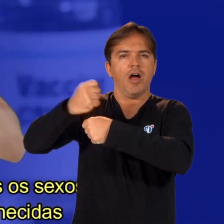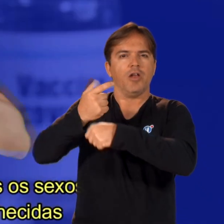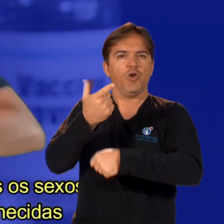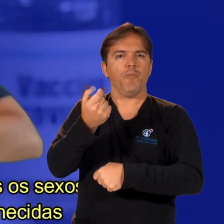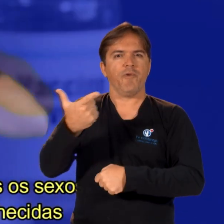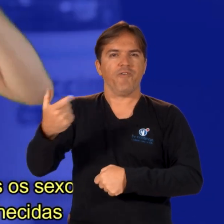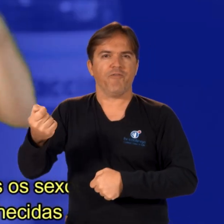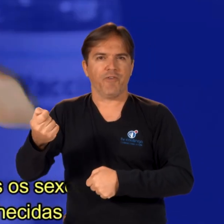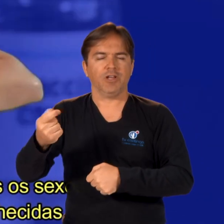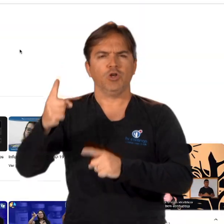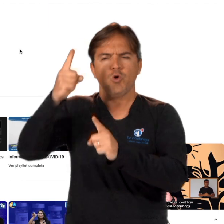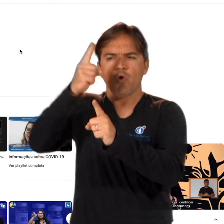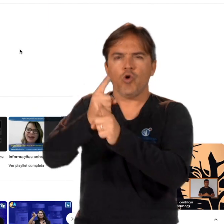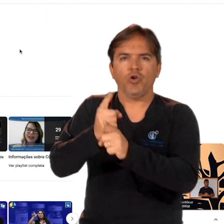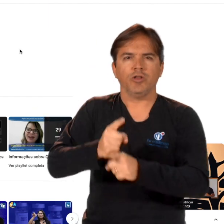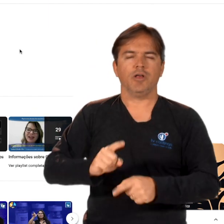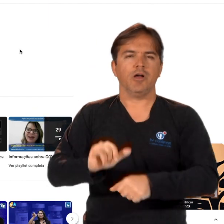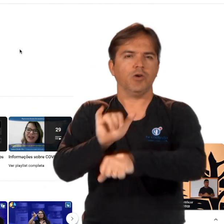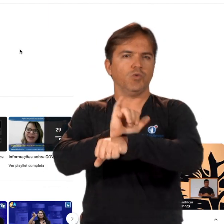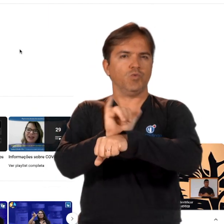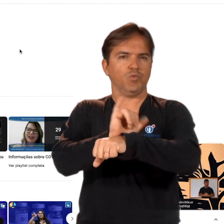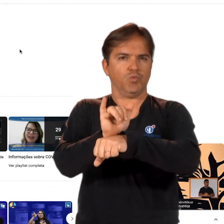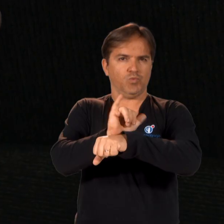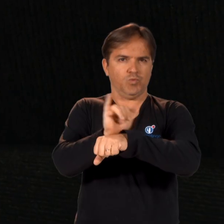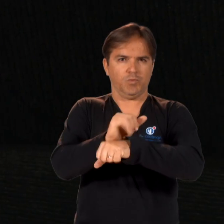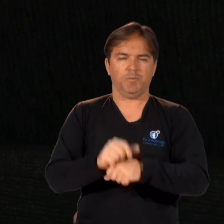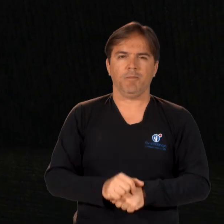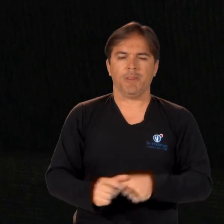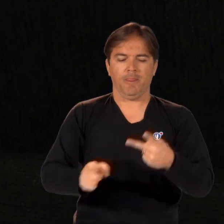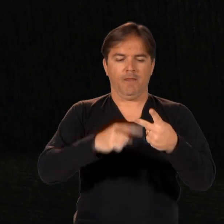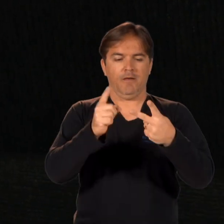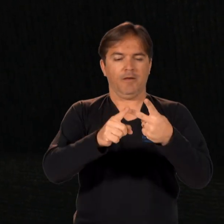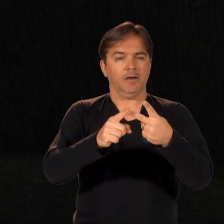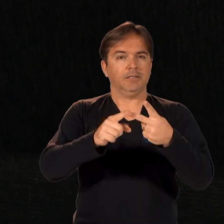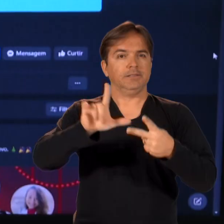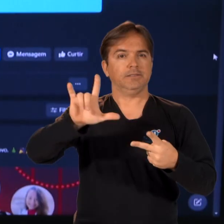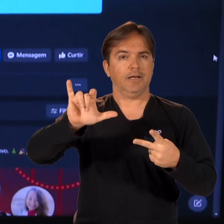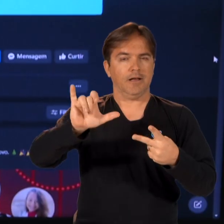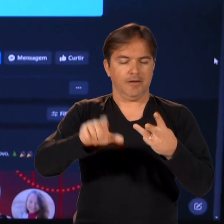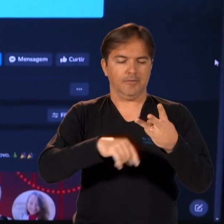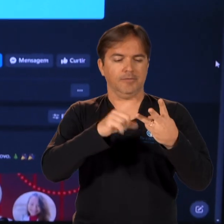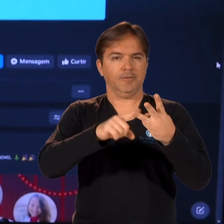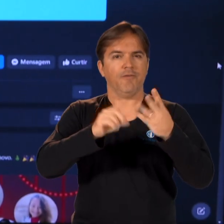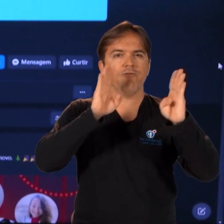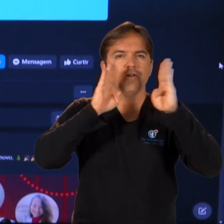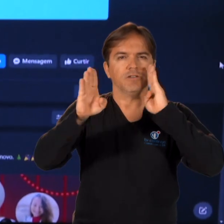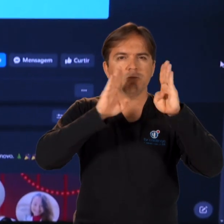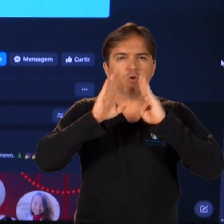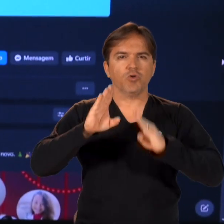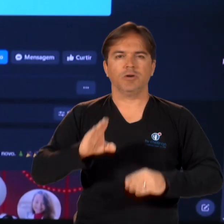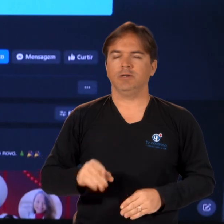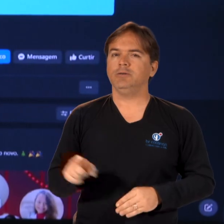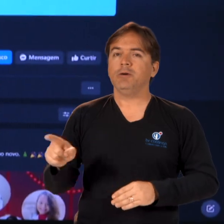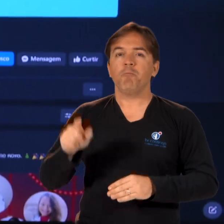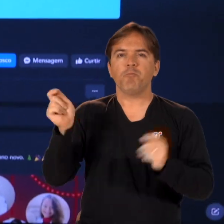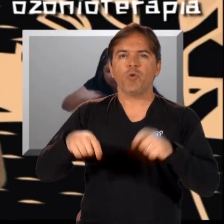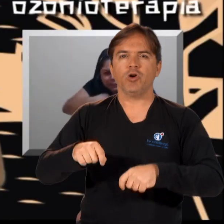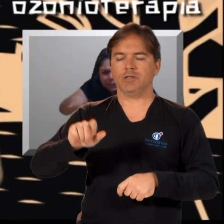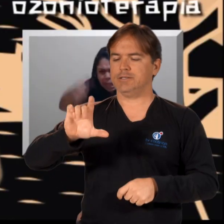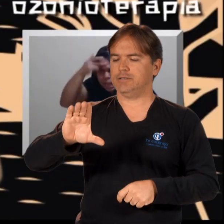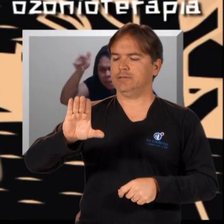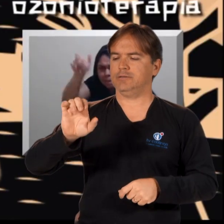podem ser encontrados no canal do YouTube, no Instagram e no Facebook. Basta pesquisar por